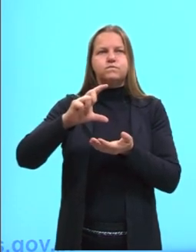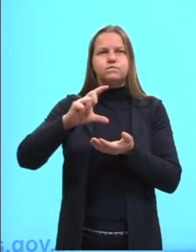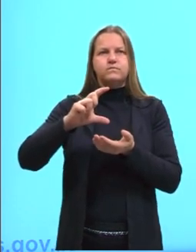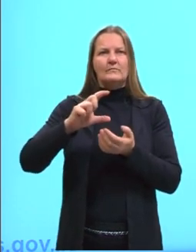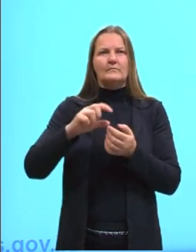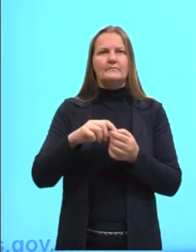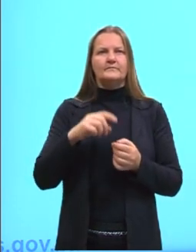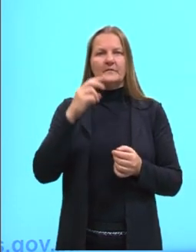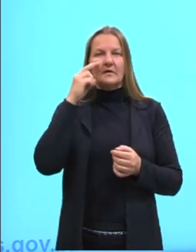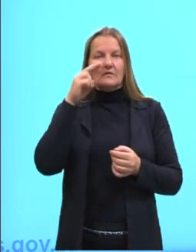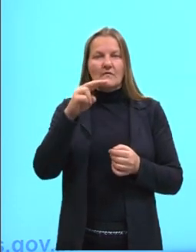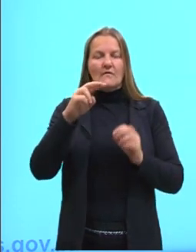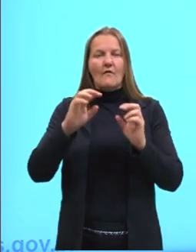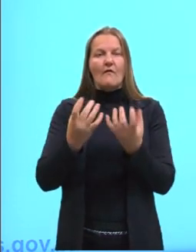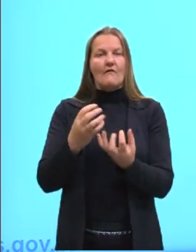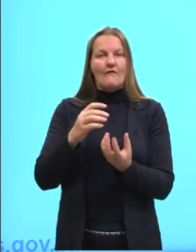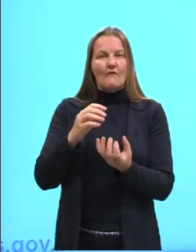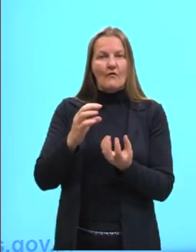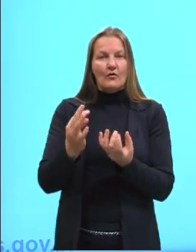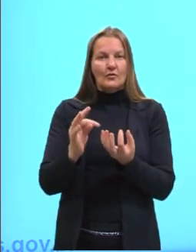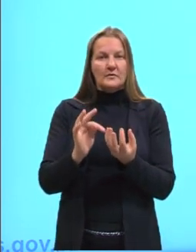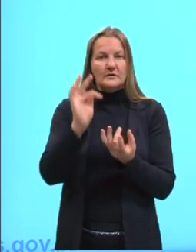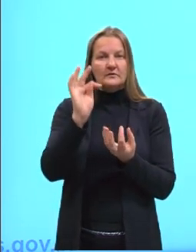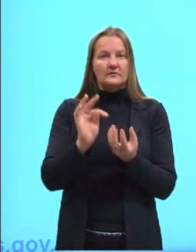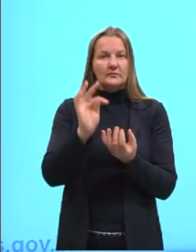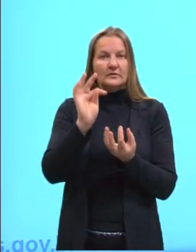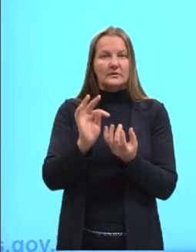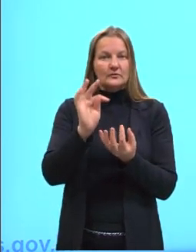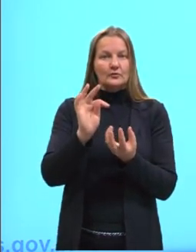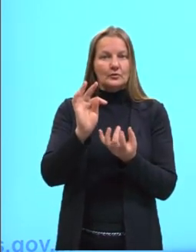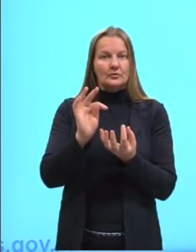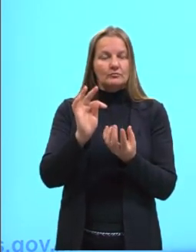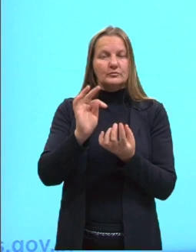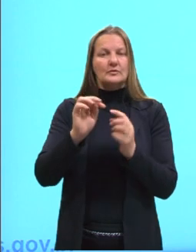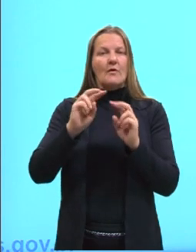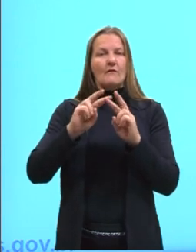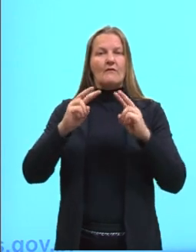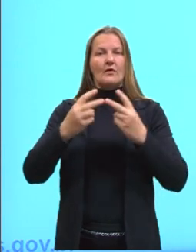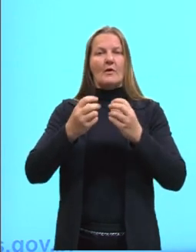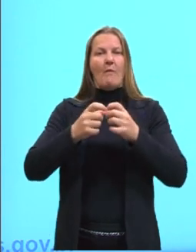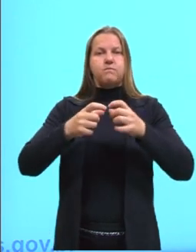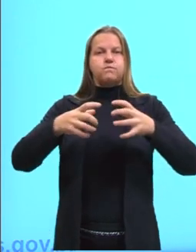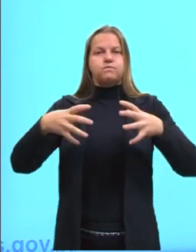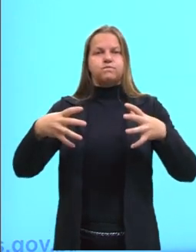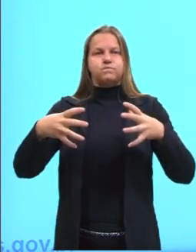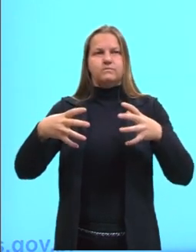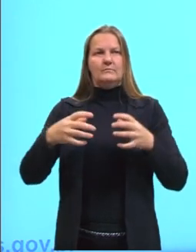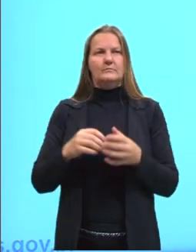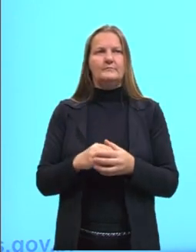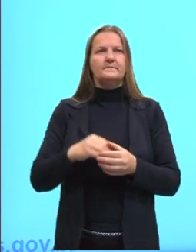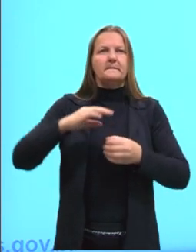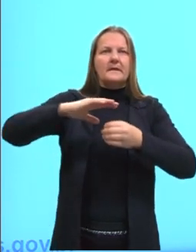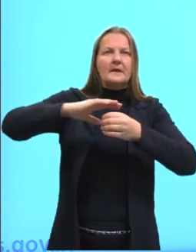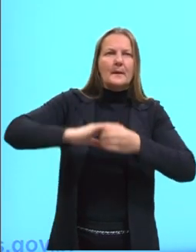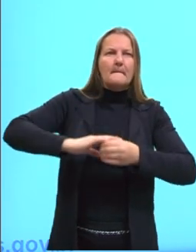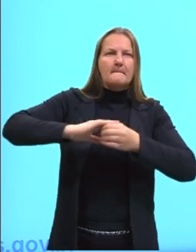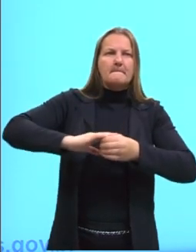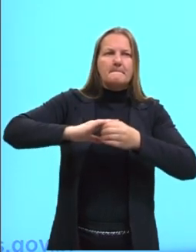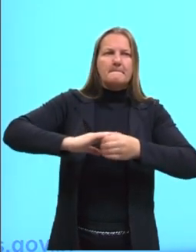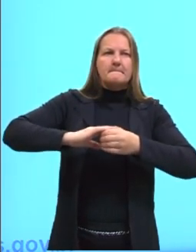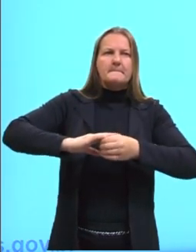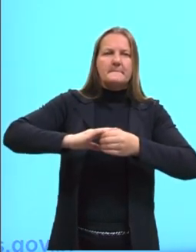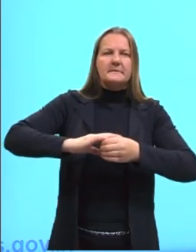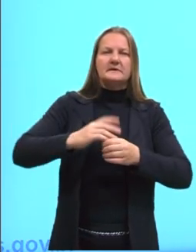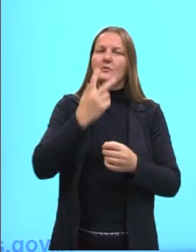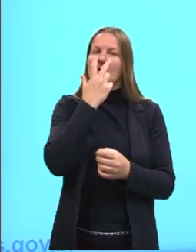Vejam que houve, então, uma variação aqui de volume. Que é essa distância que a gente coloca aqui. A pressão, ela continuou a mesma.